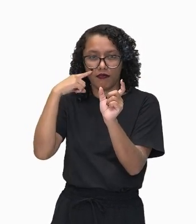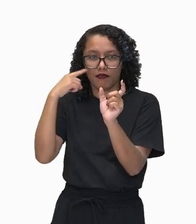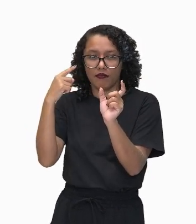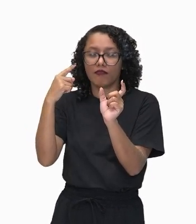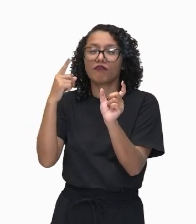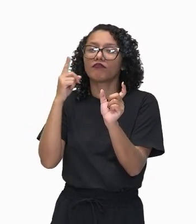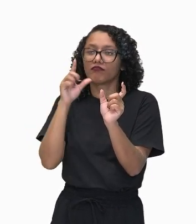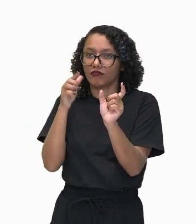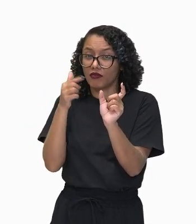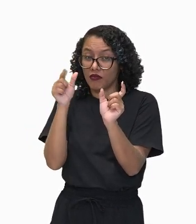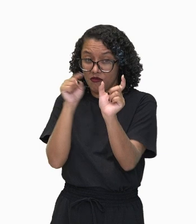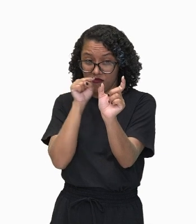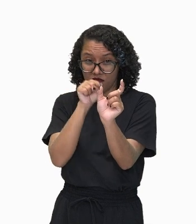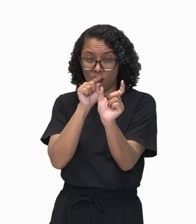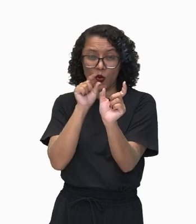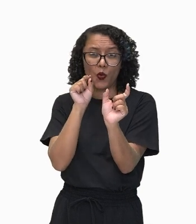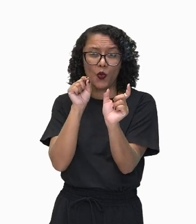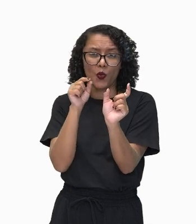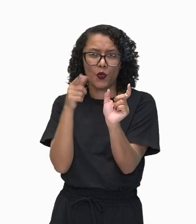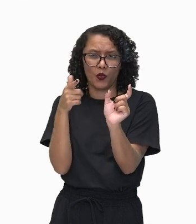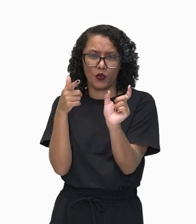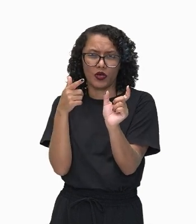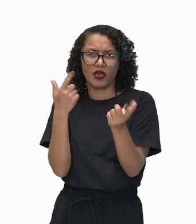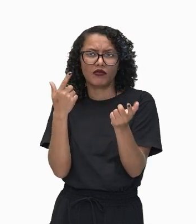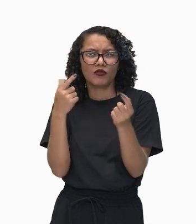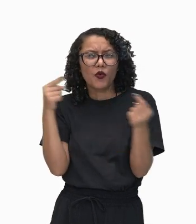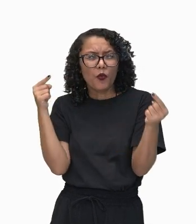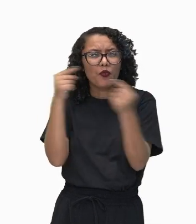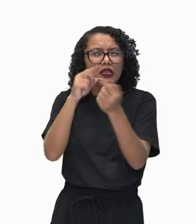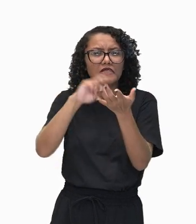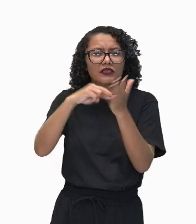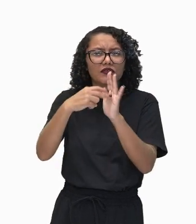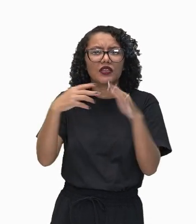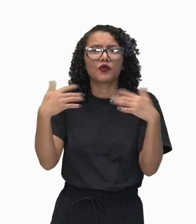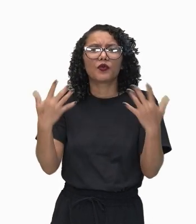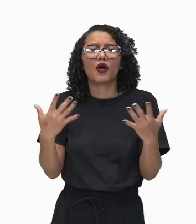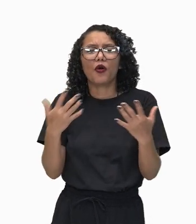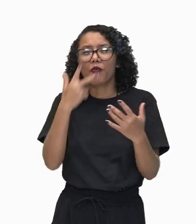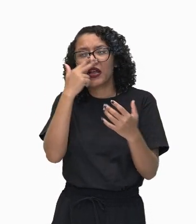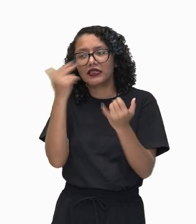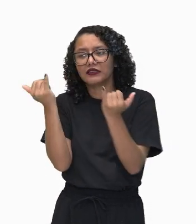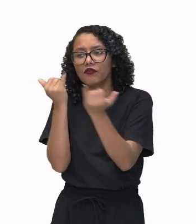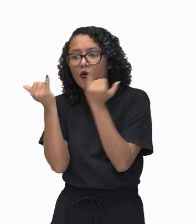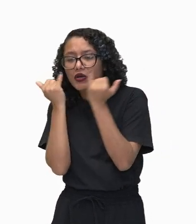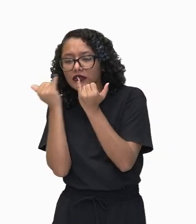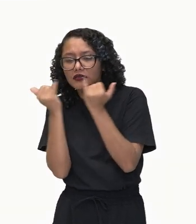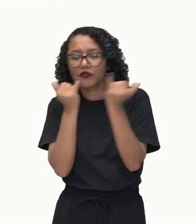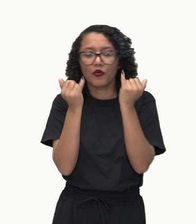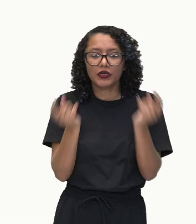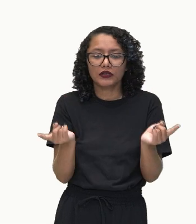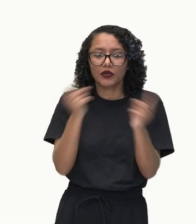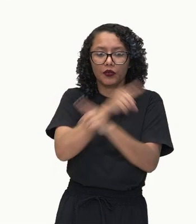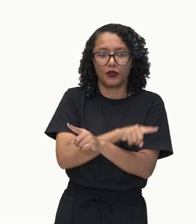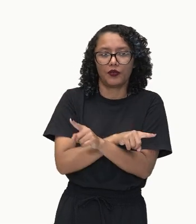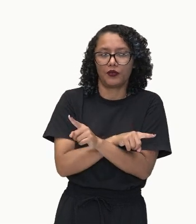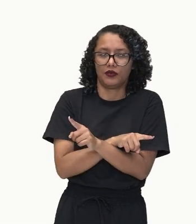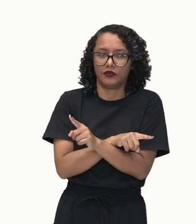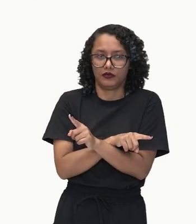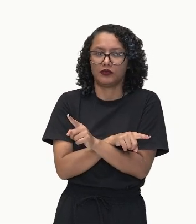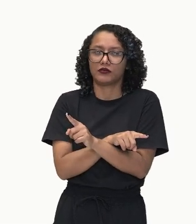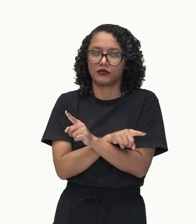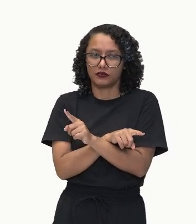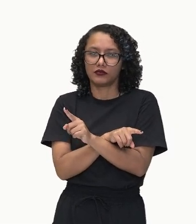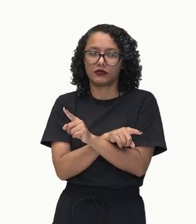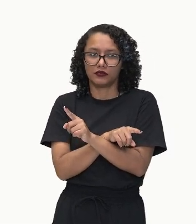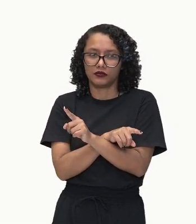ele vai trazer uma ideia de contrariedade de informações. Contrariedade de informações.